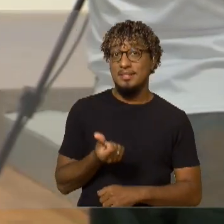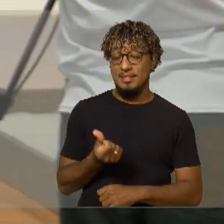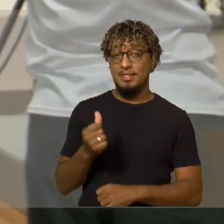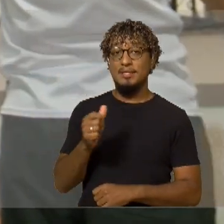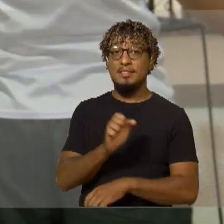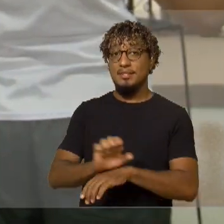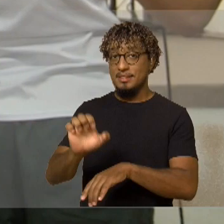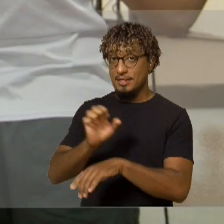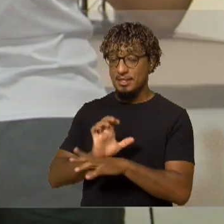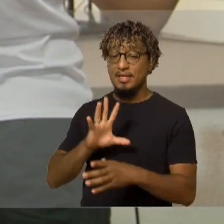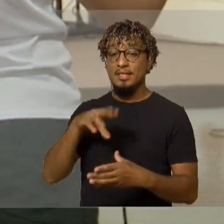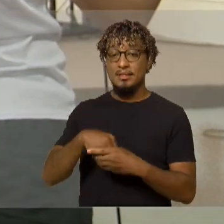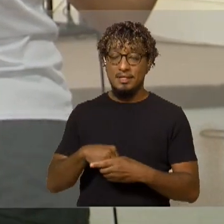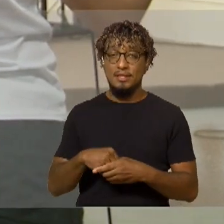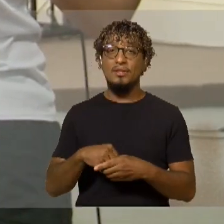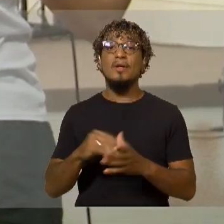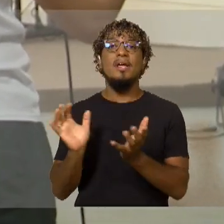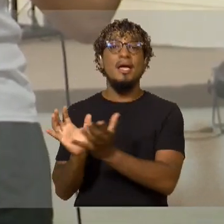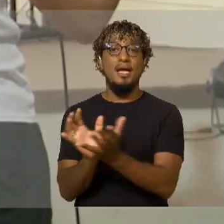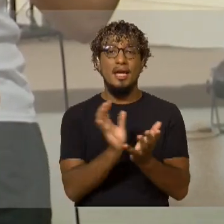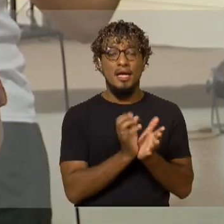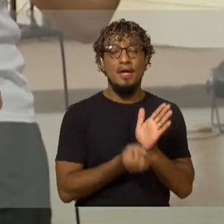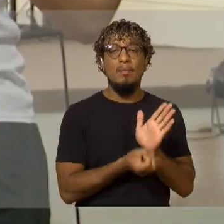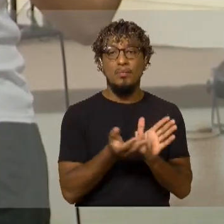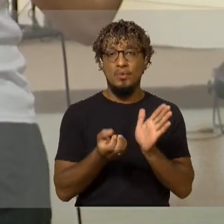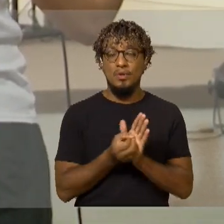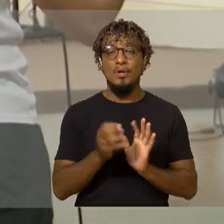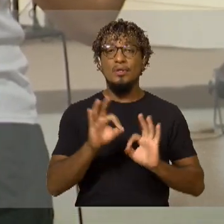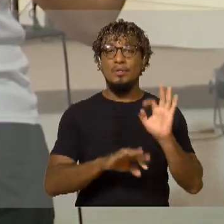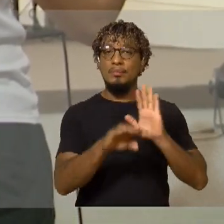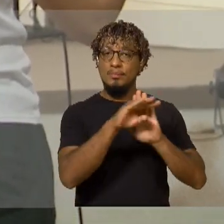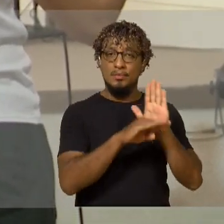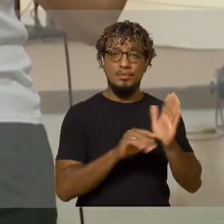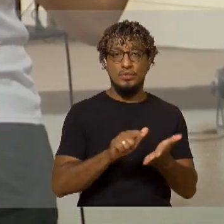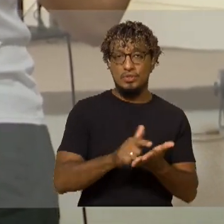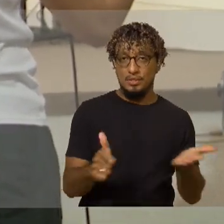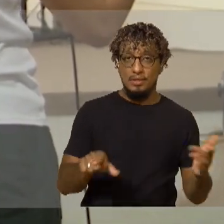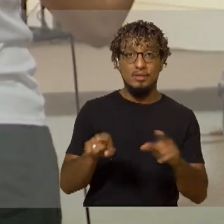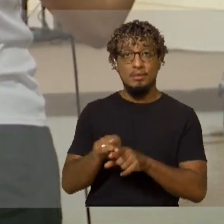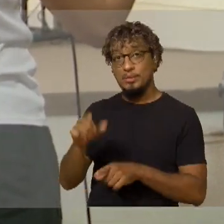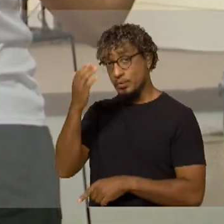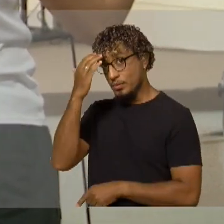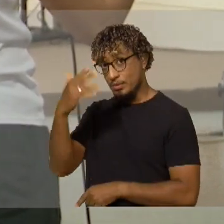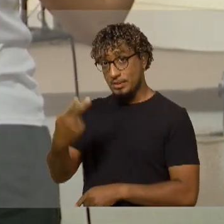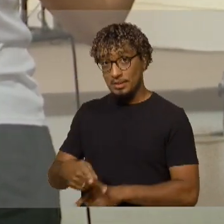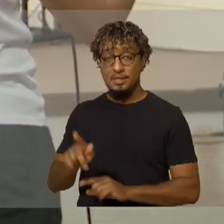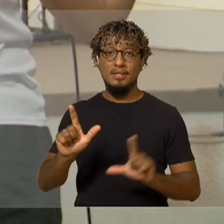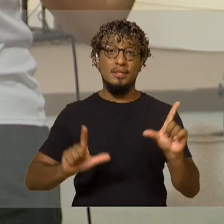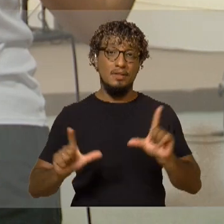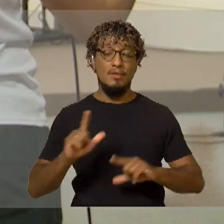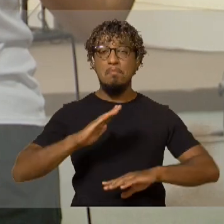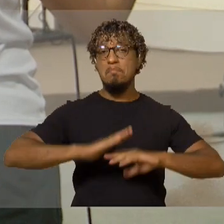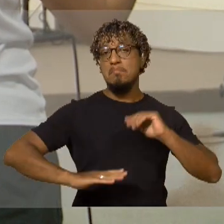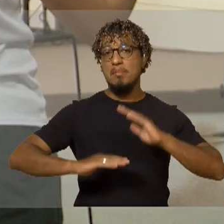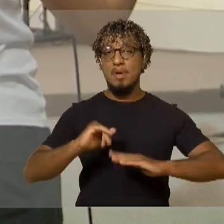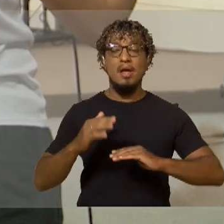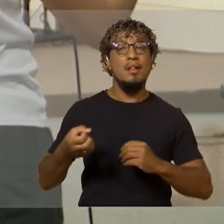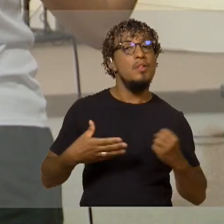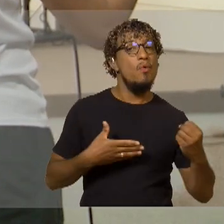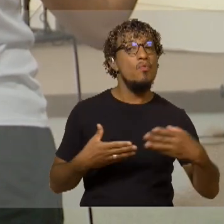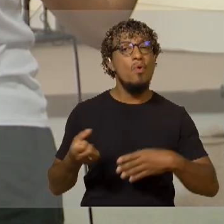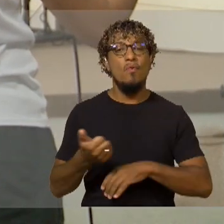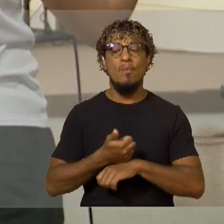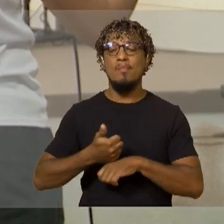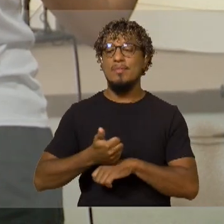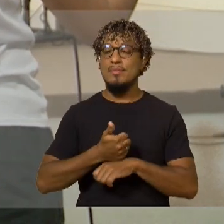fazem parte das equipes de produção dos programas jornalísticos e culturais da TV. A formação prática de novos comunicadores